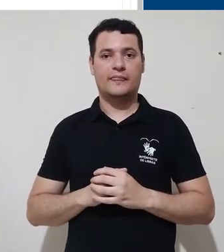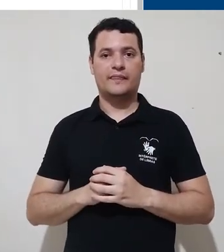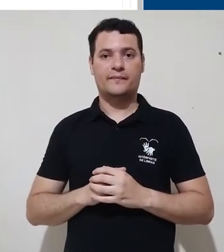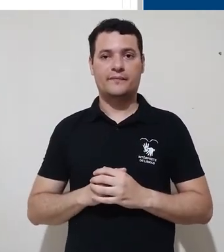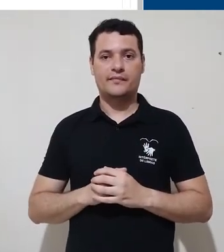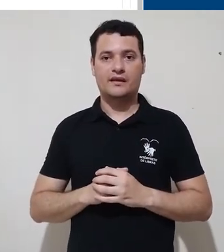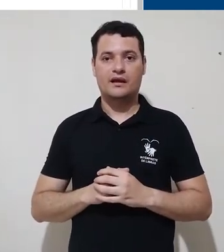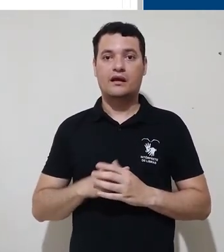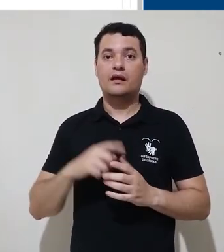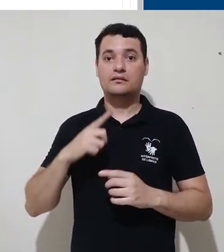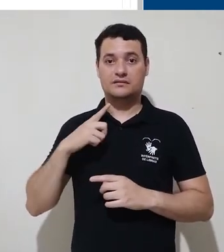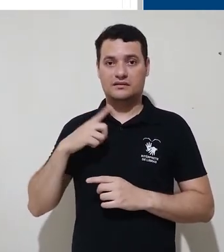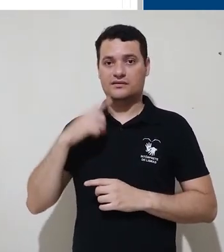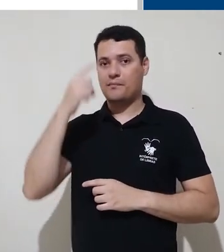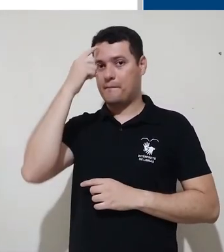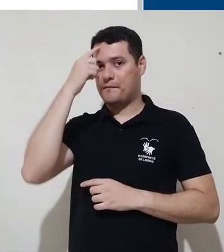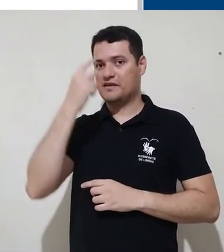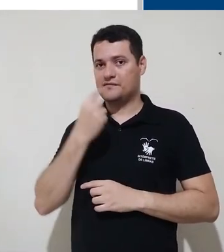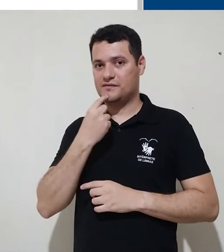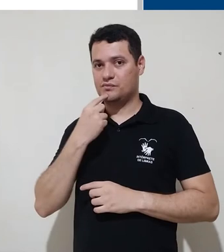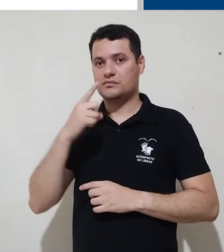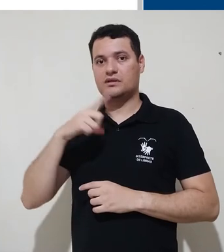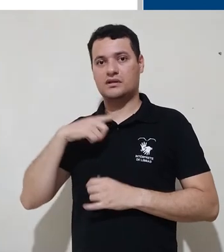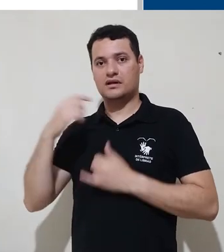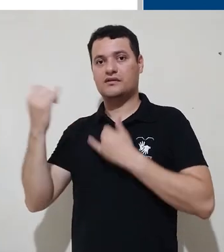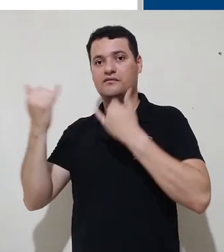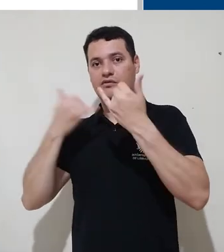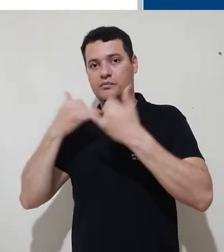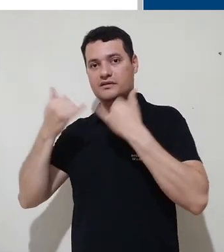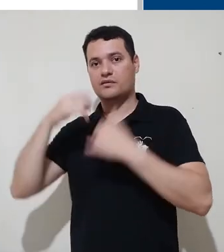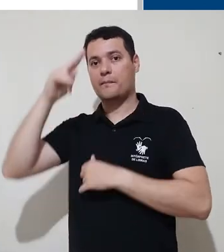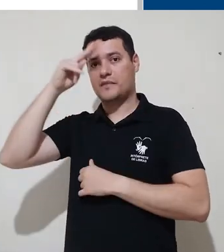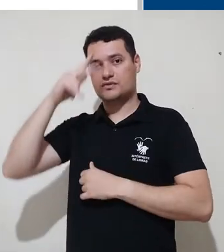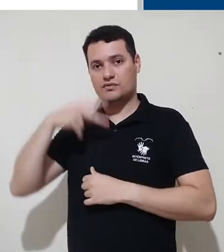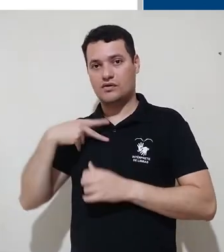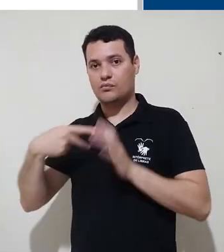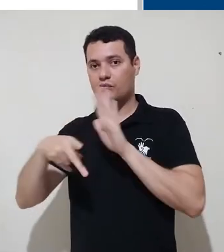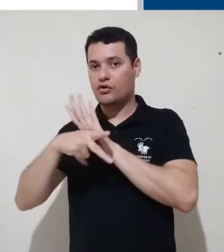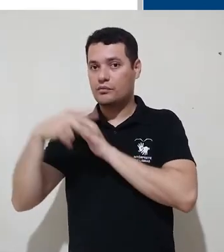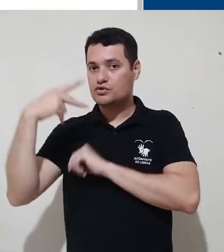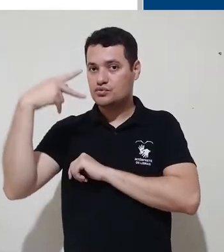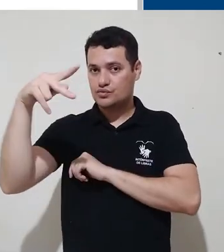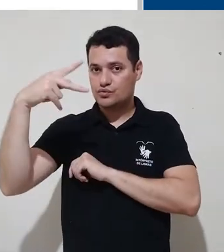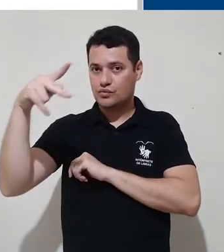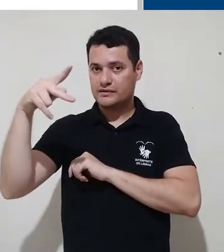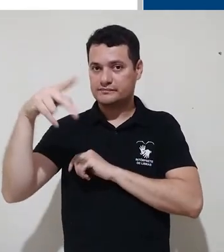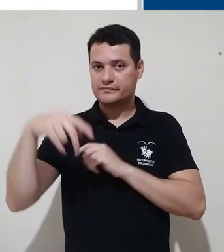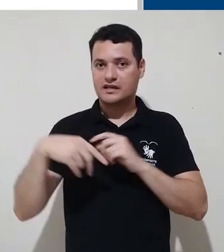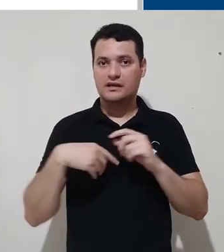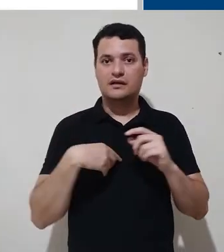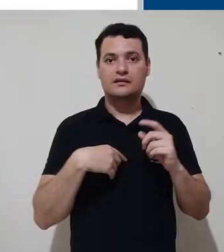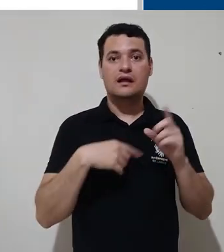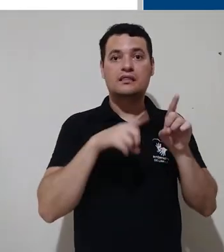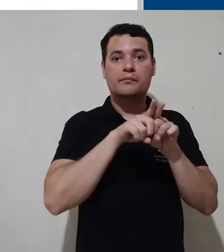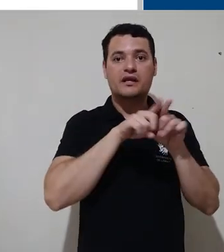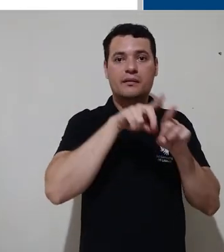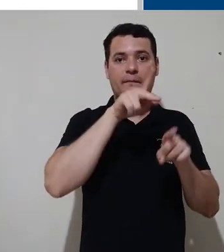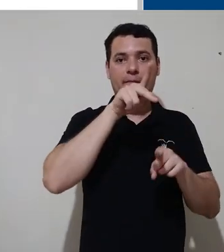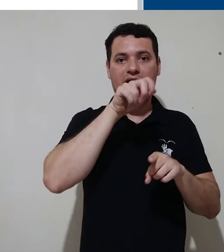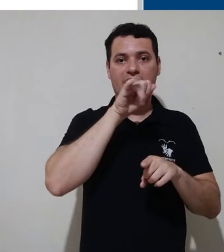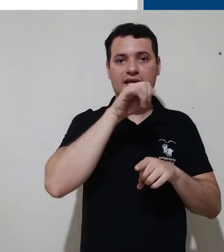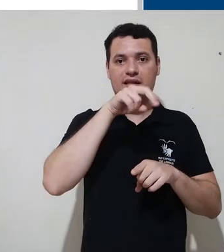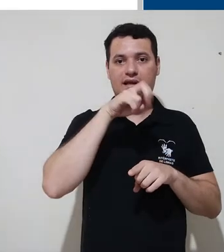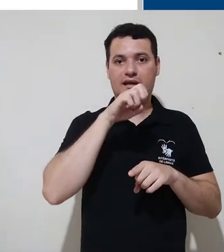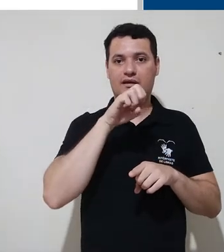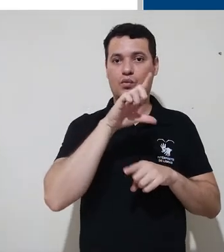pelos administradores da plataforma. Enquanto no perfil nós temos informações pessoais do usuário,